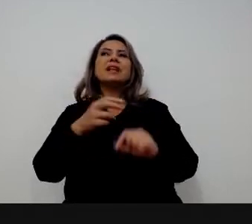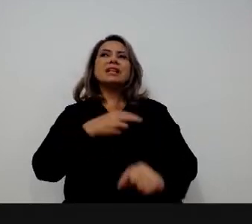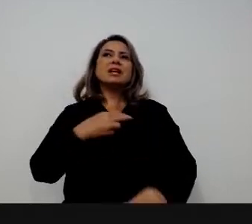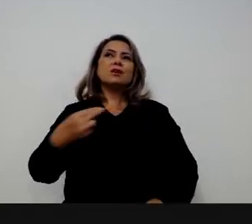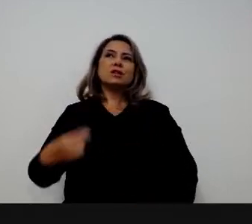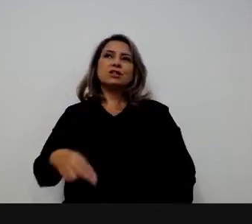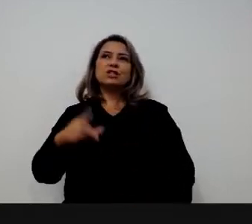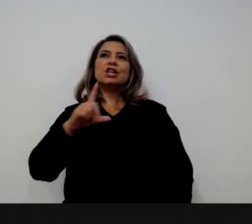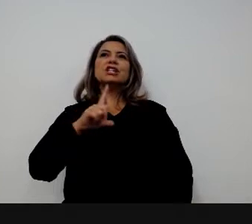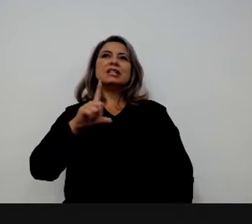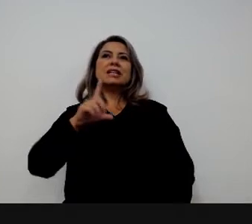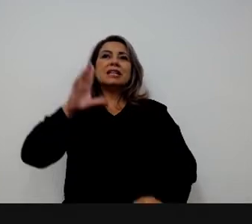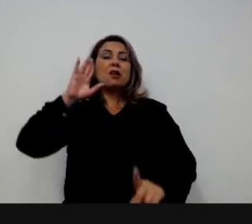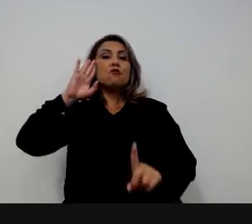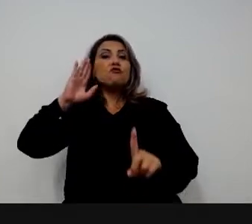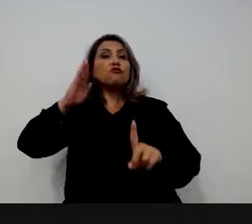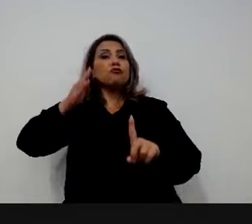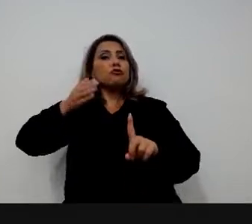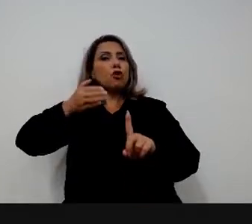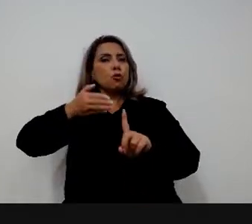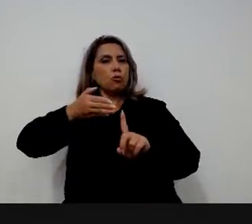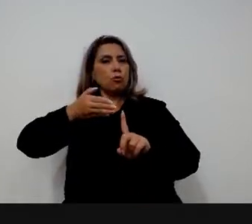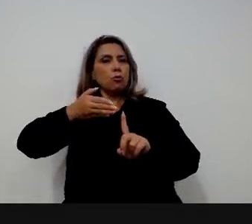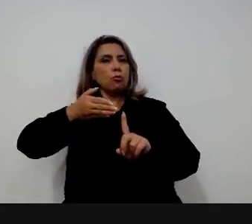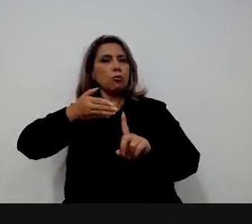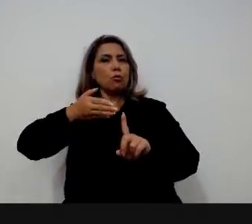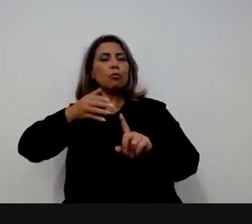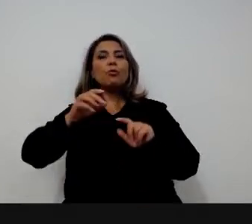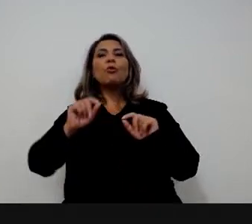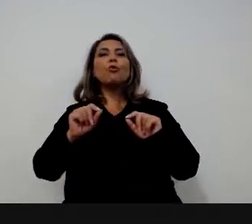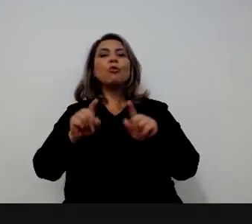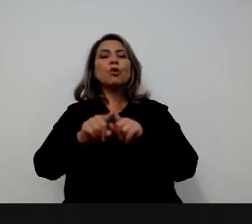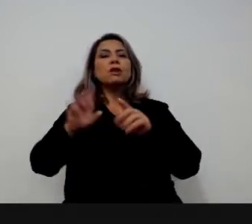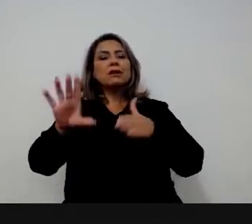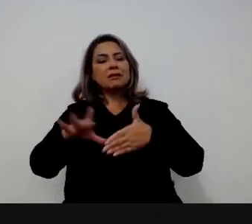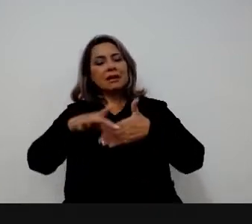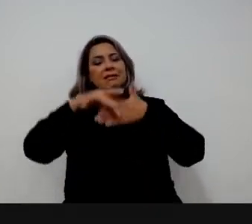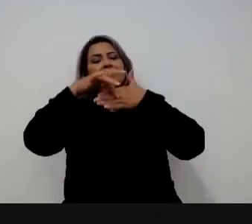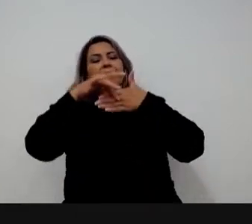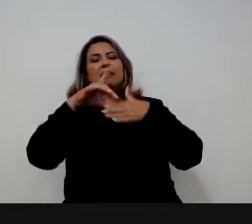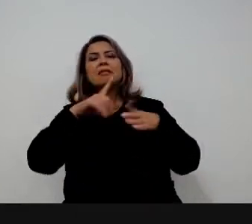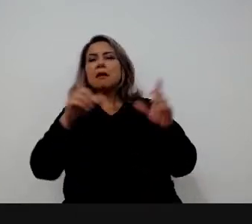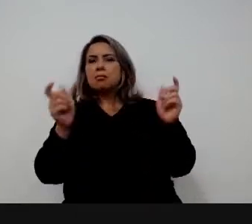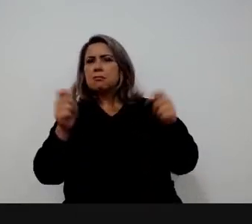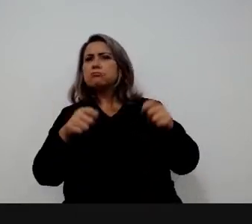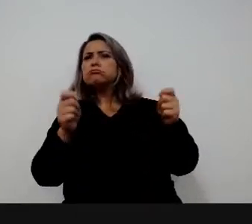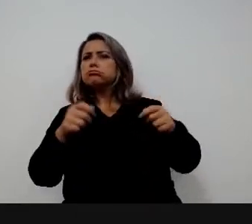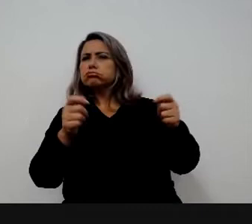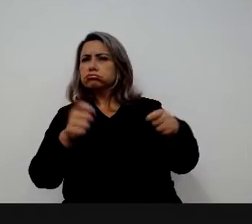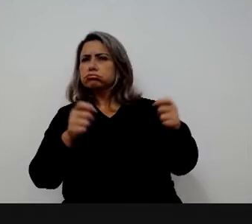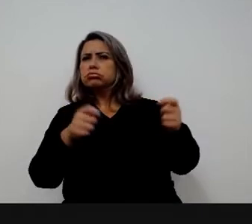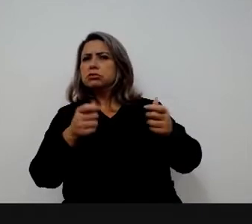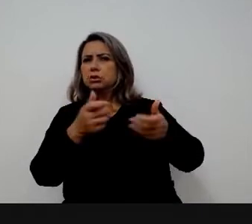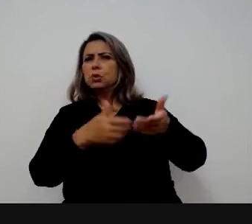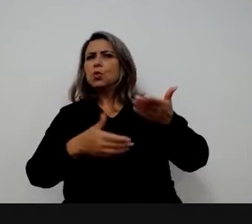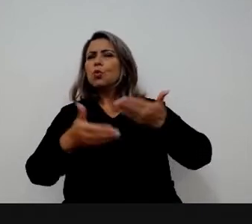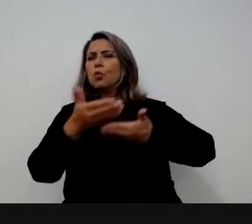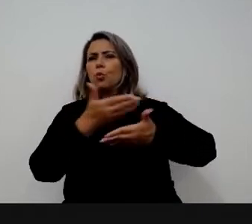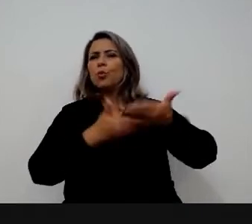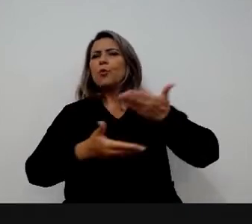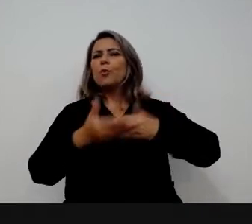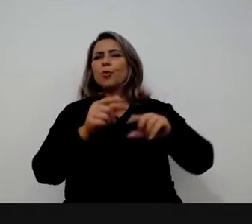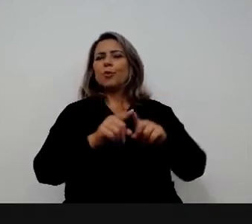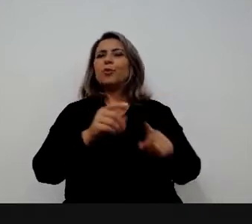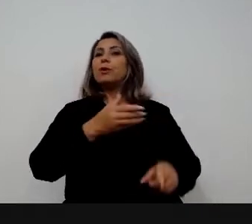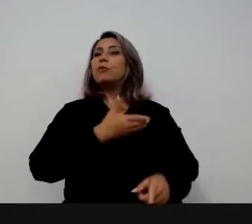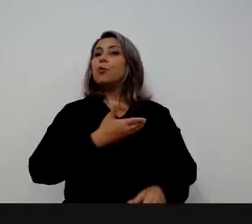por ter esse foco de que as suas lideranças tenham competências específicas para